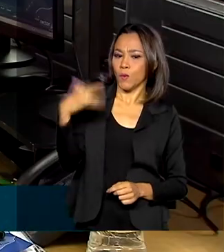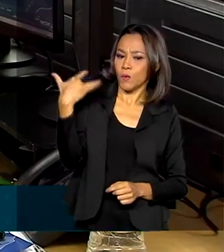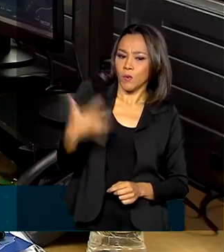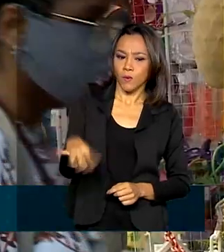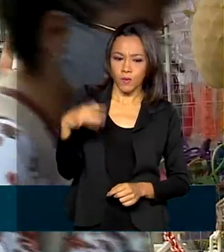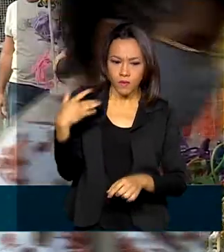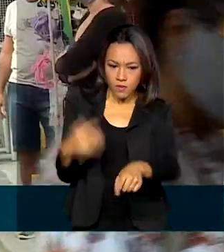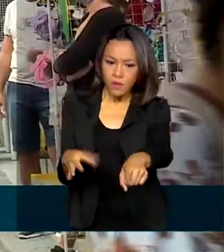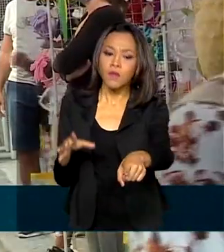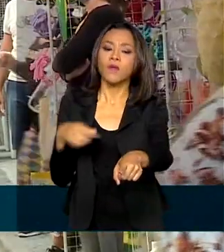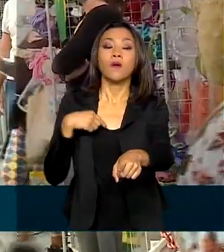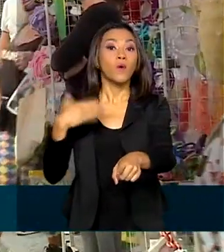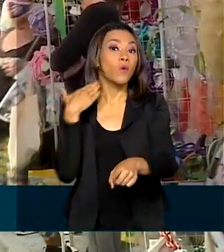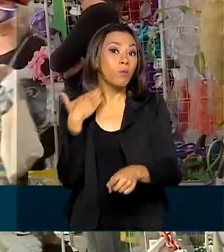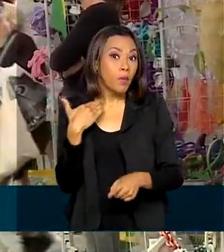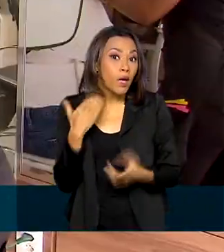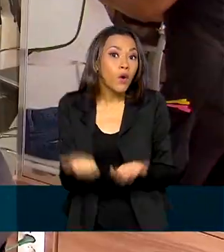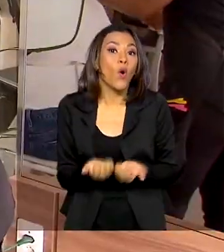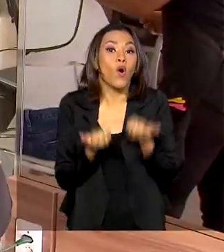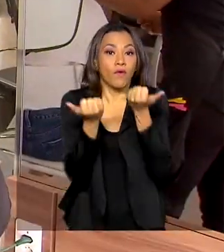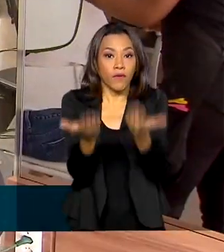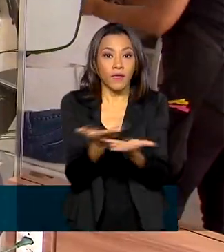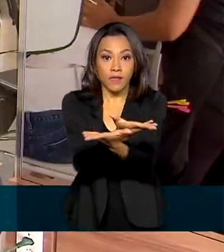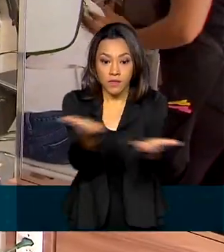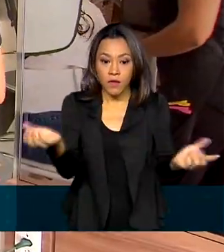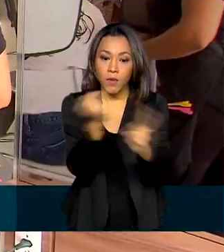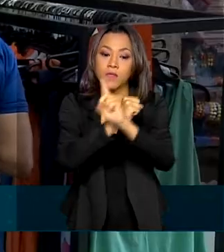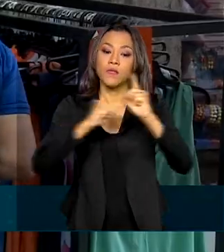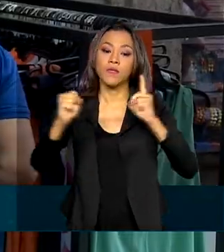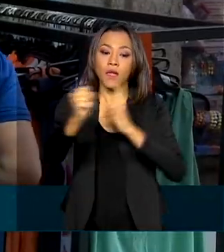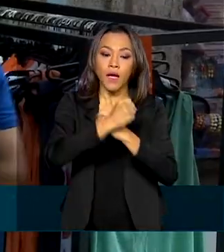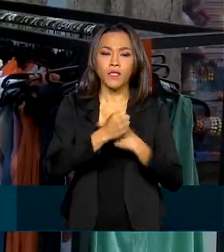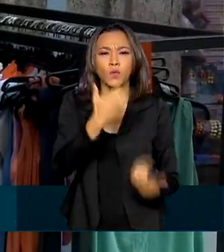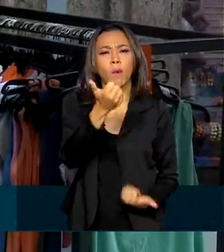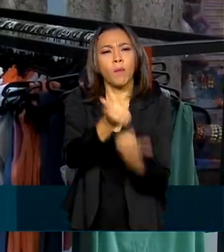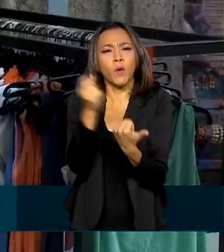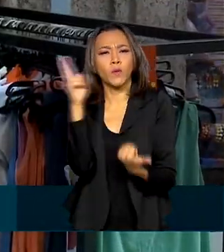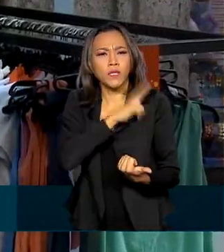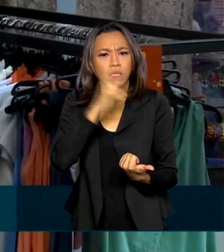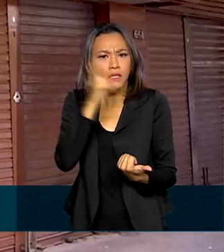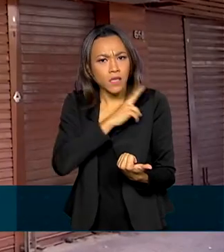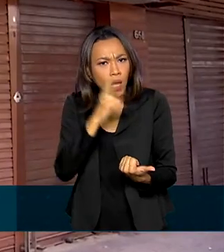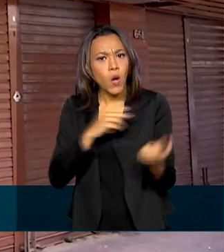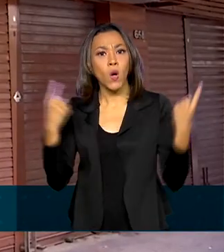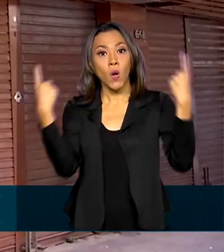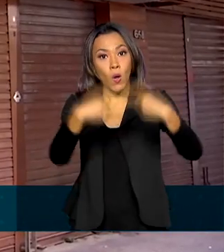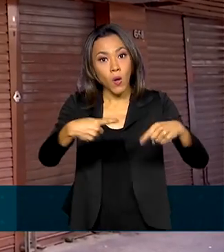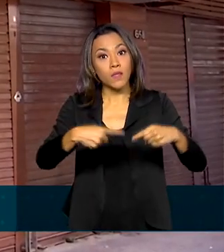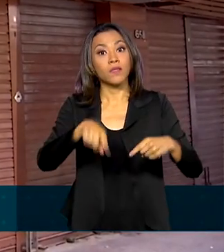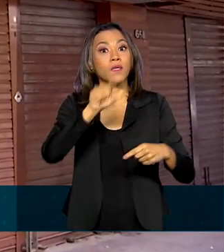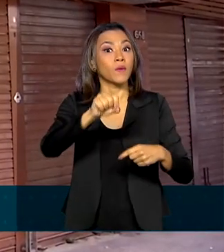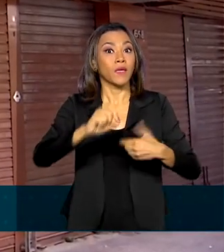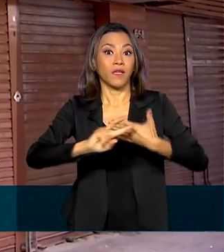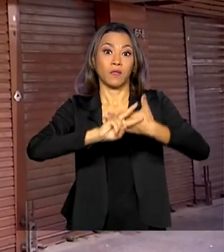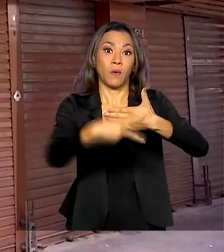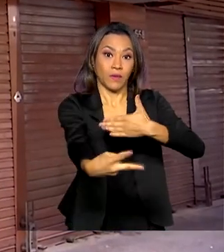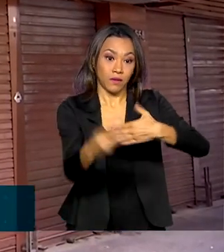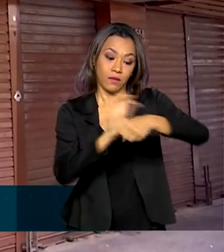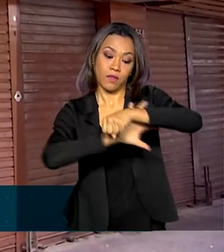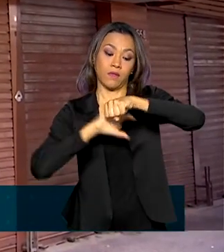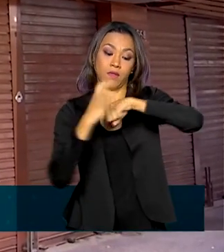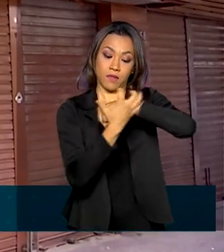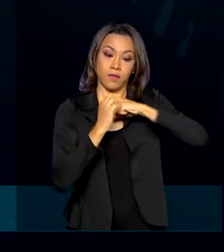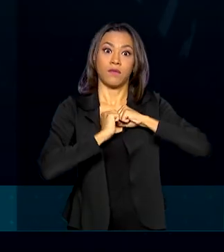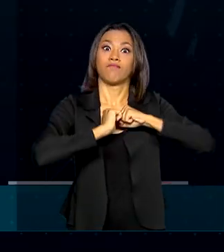financeiro, o banco ofereceu para a sociedade medidas emergenciais para enfrentamento da crise decorrente da pandemia da covid